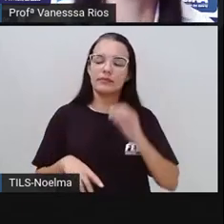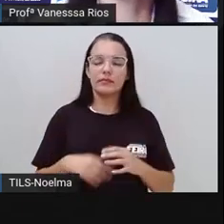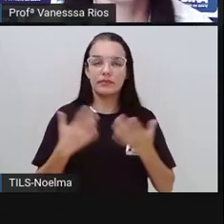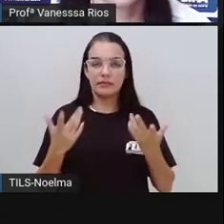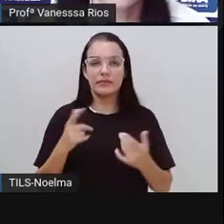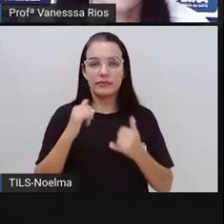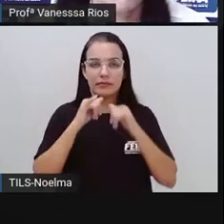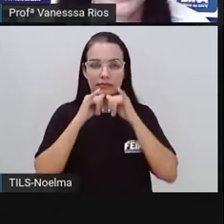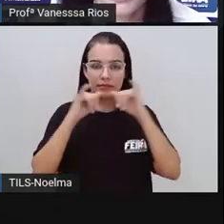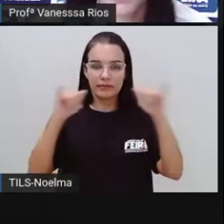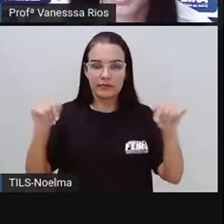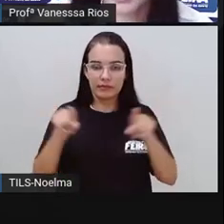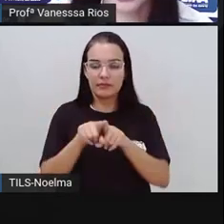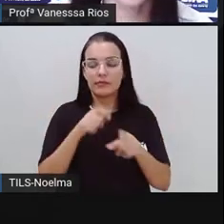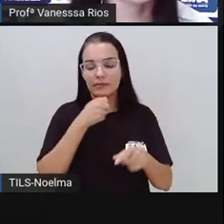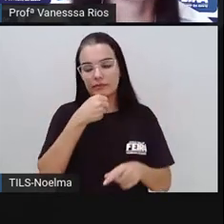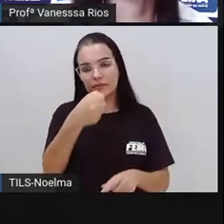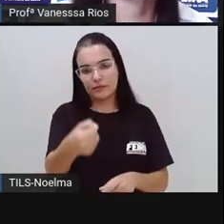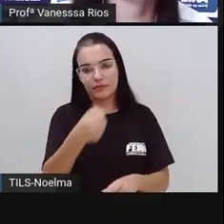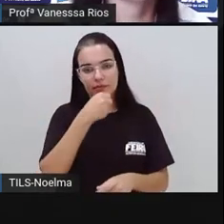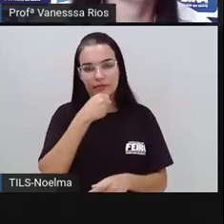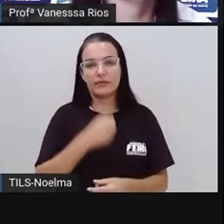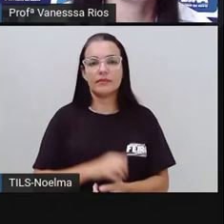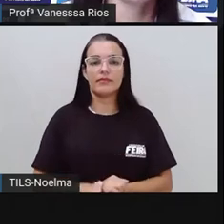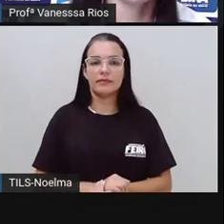notícia ou na reportagem.